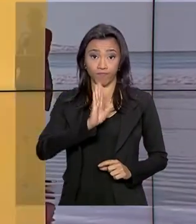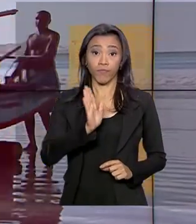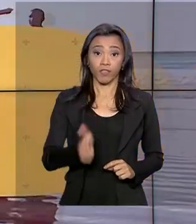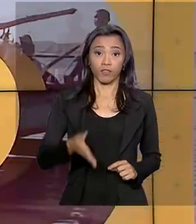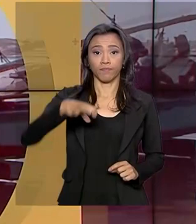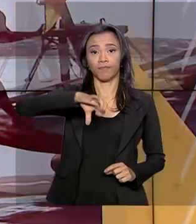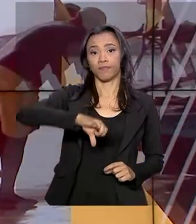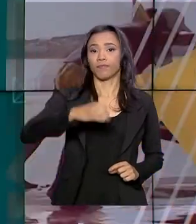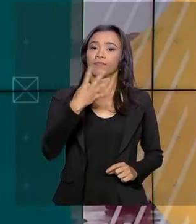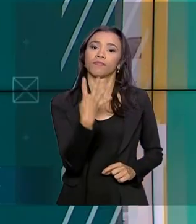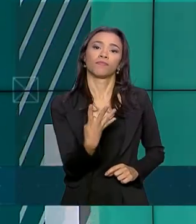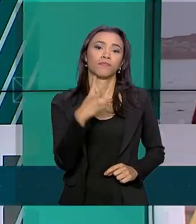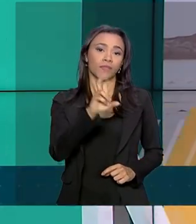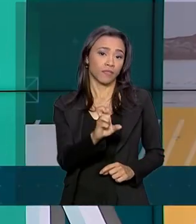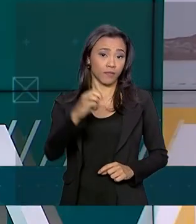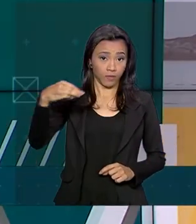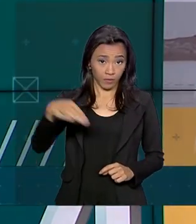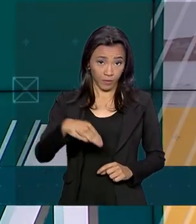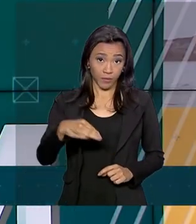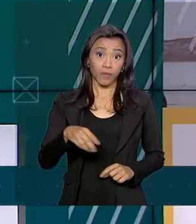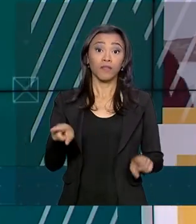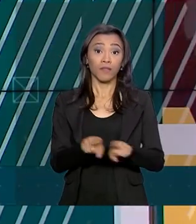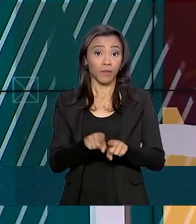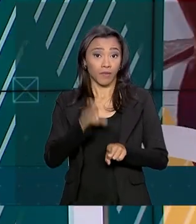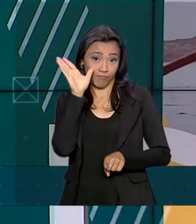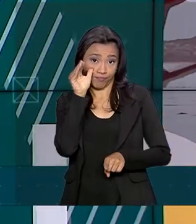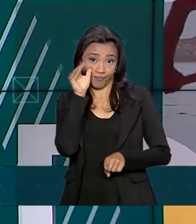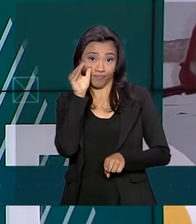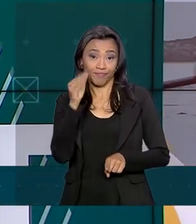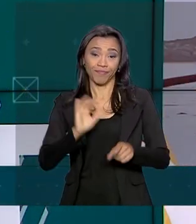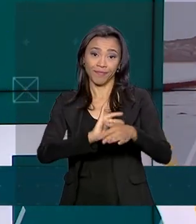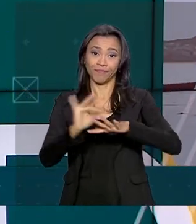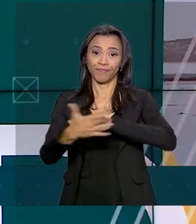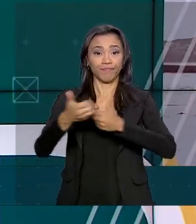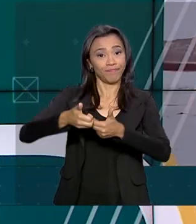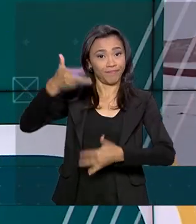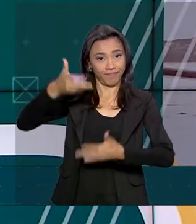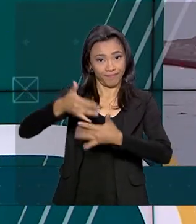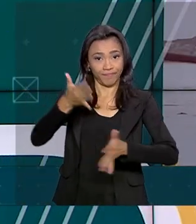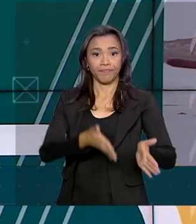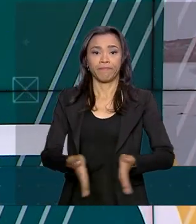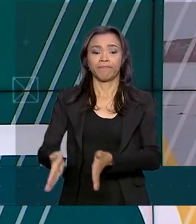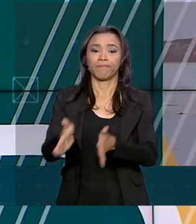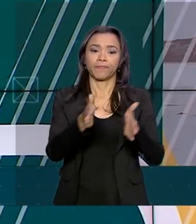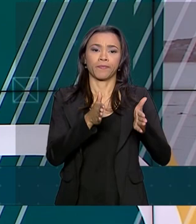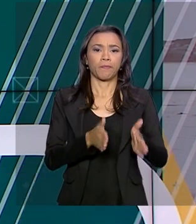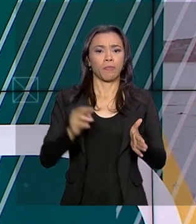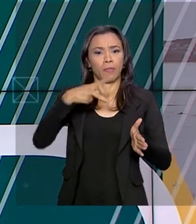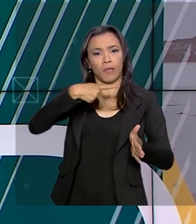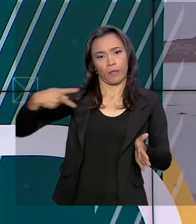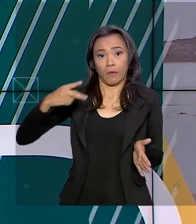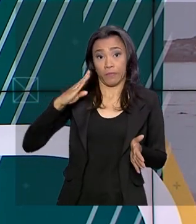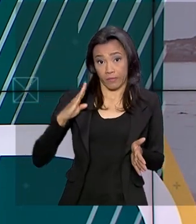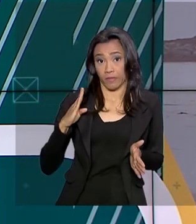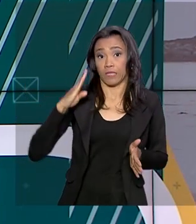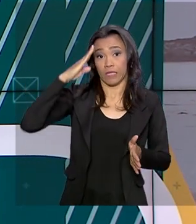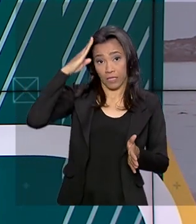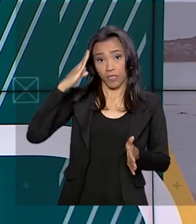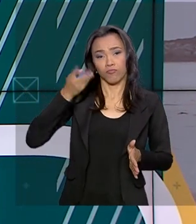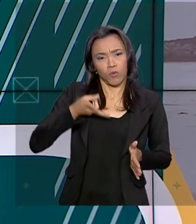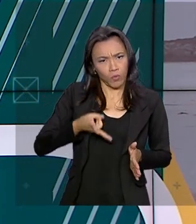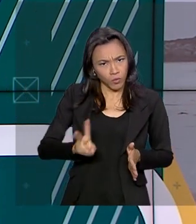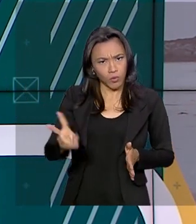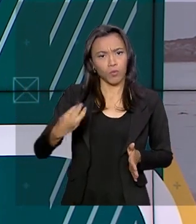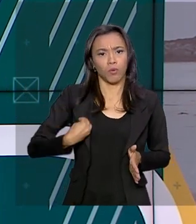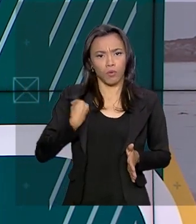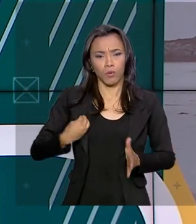São 9 horas e 45 minutos, estamos ao vivo também pelas redes sociais. O presidente Jair Bolsonaro segue